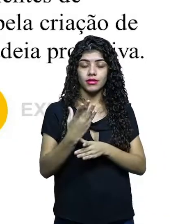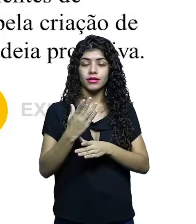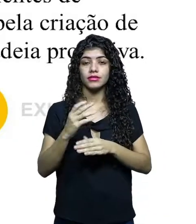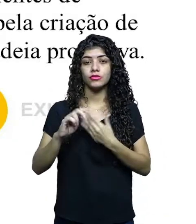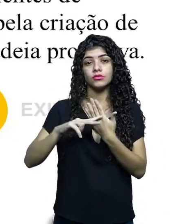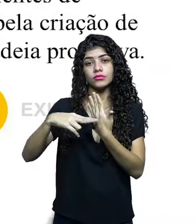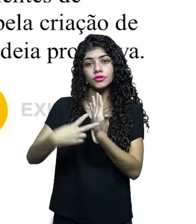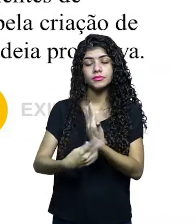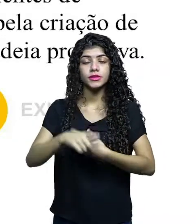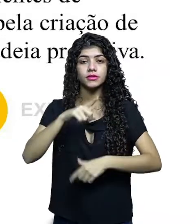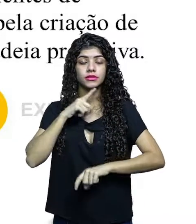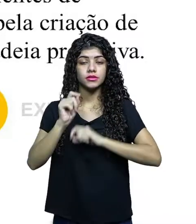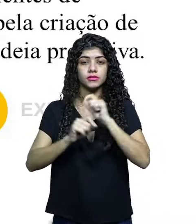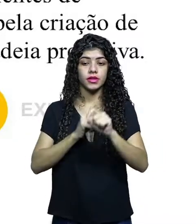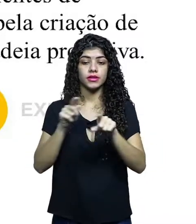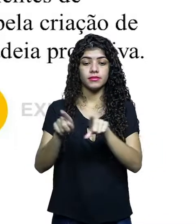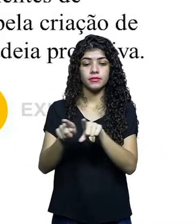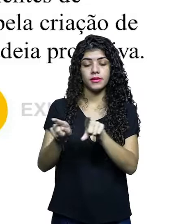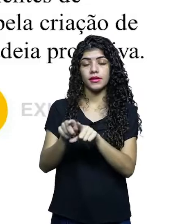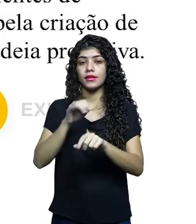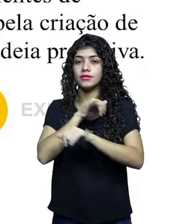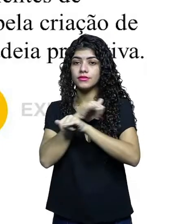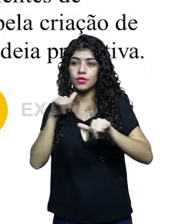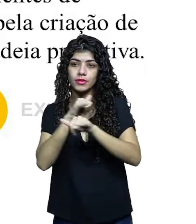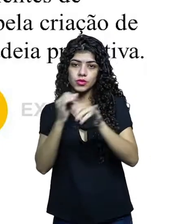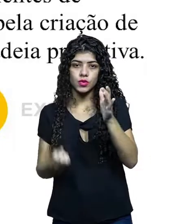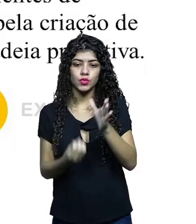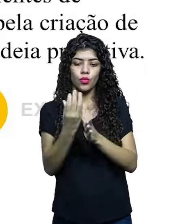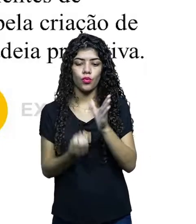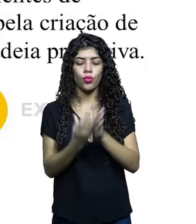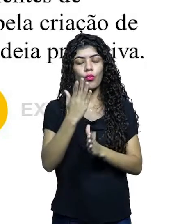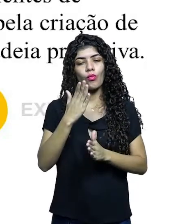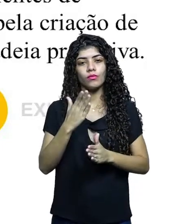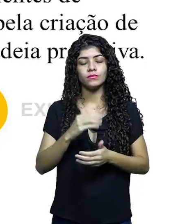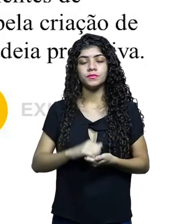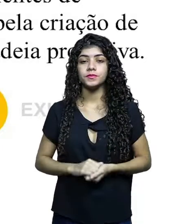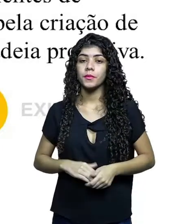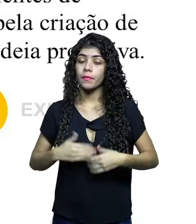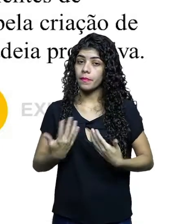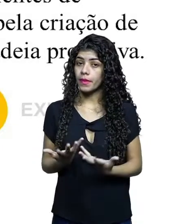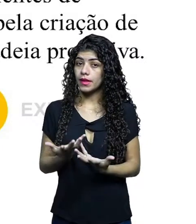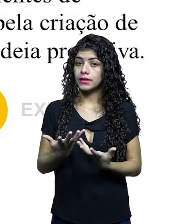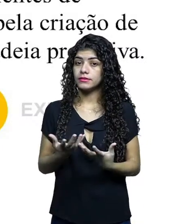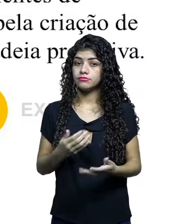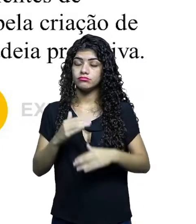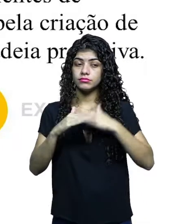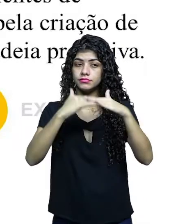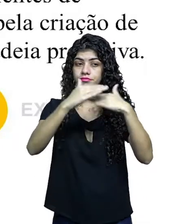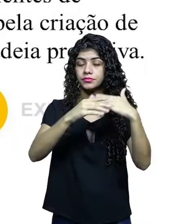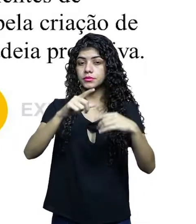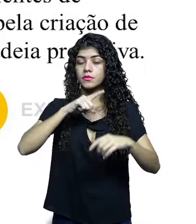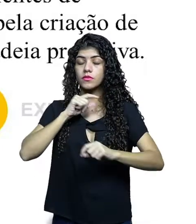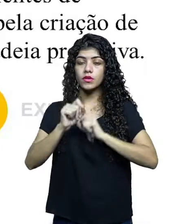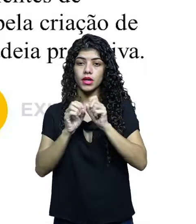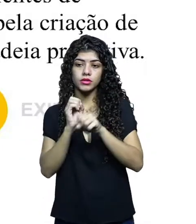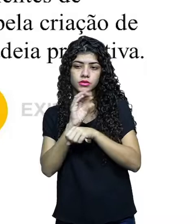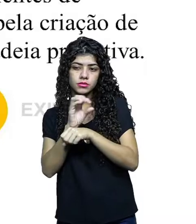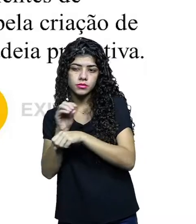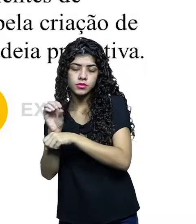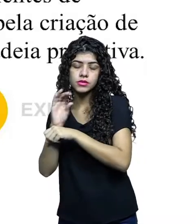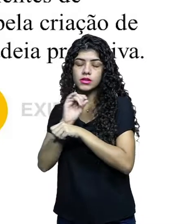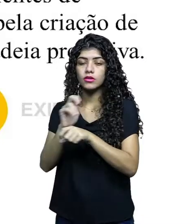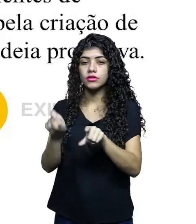consequentemente, a quantidade de conteúdo audiovisual produzido. Nesse sentido, cresce a demanda por alternativas de